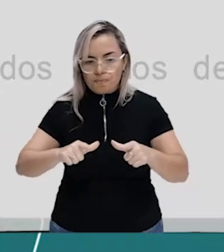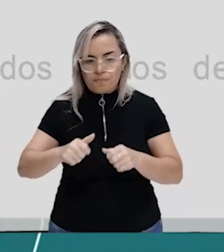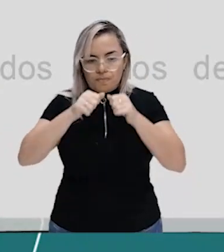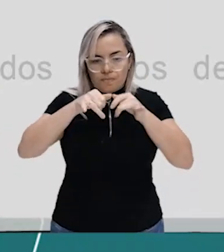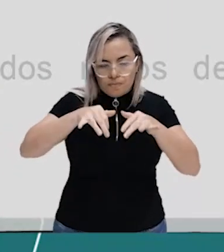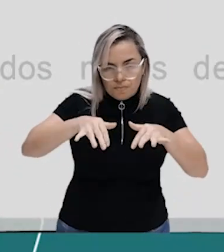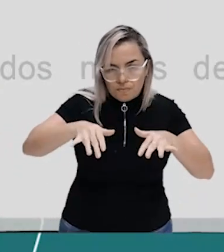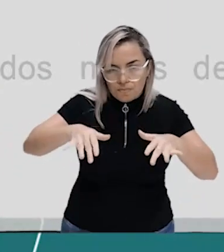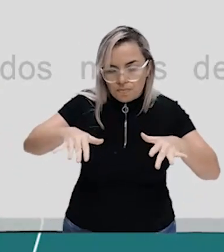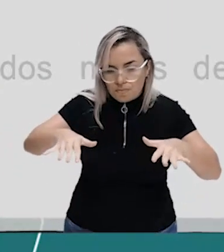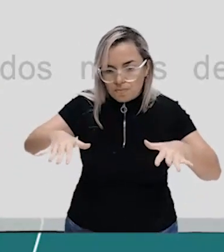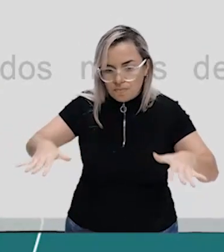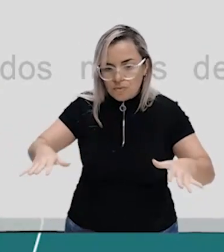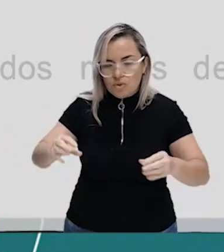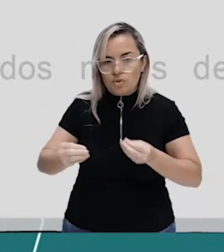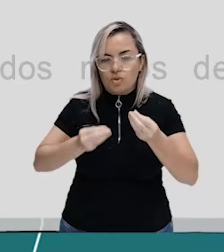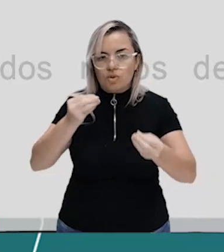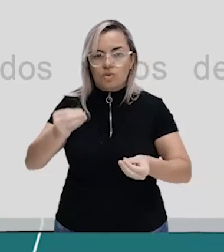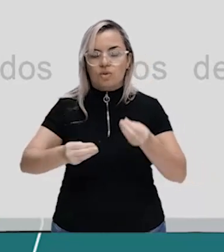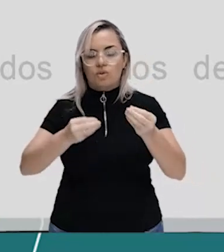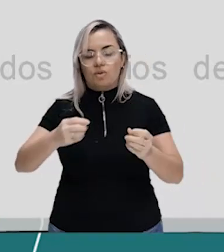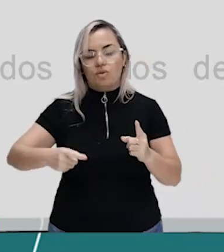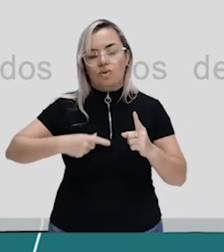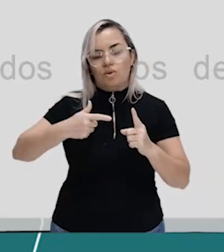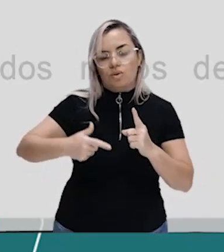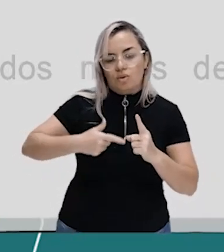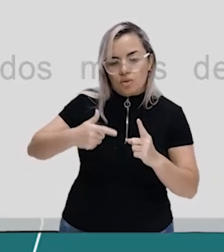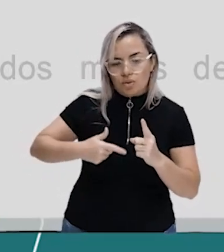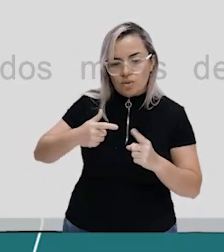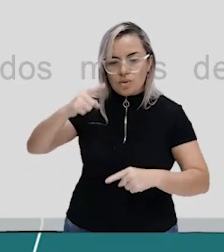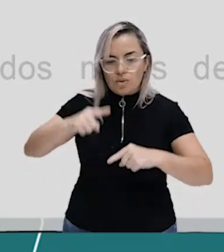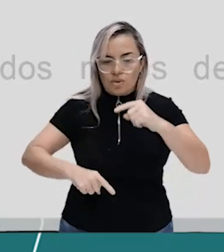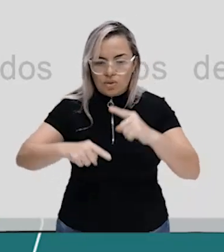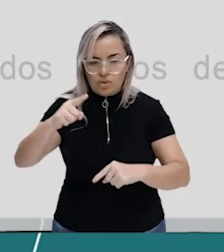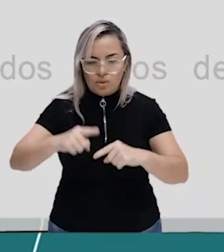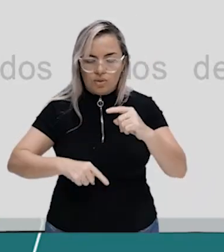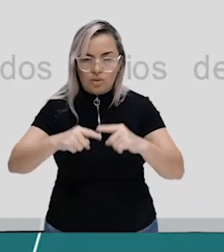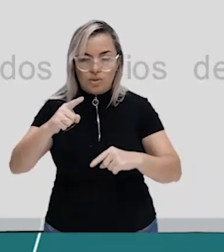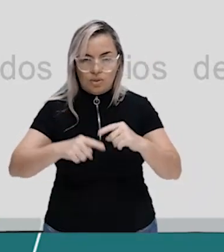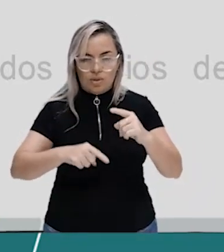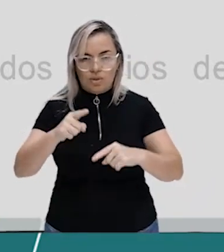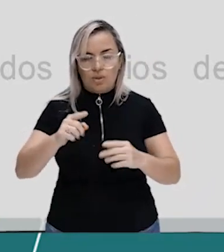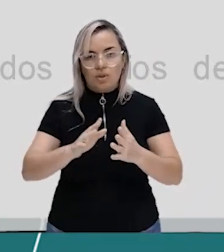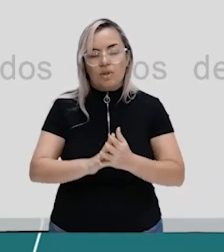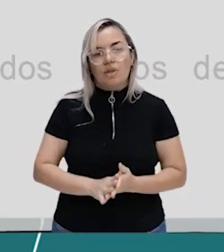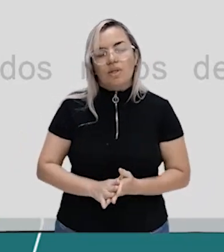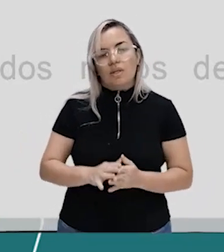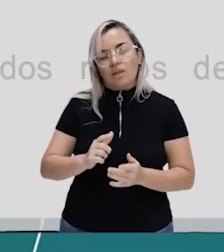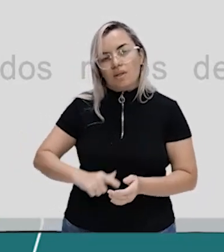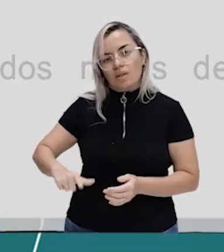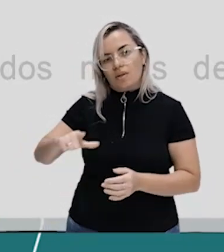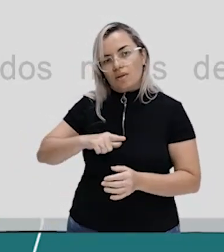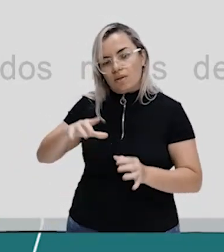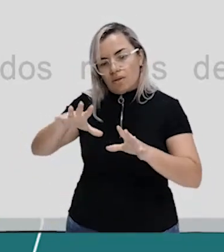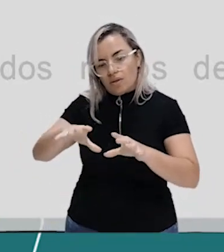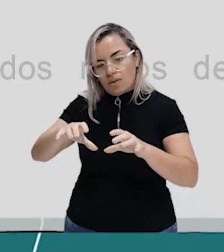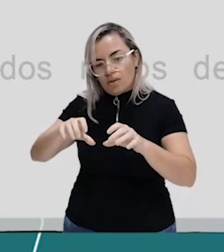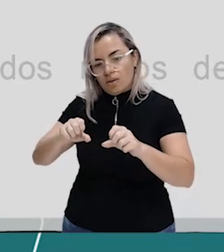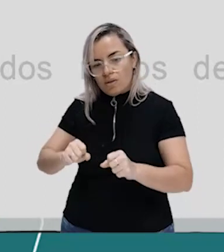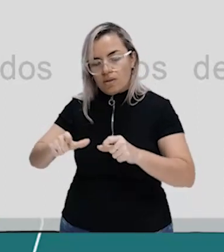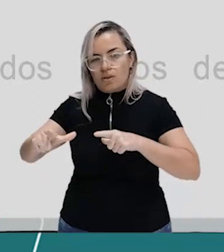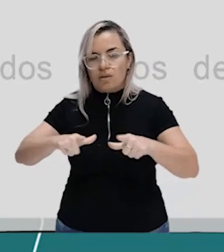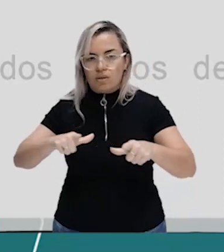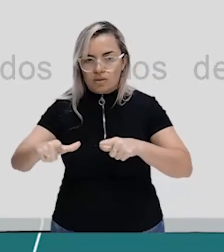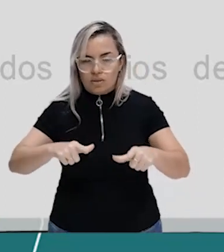distribuição dos meios de produção e dos produtos quanto a apropriação dessa distribuição e do